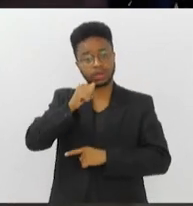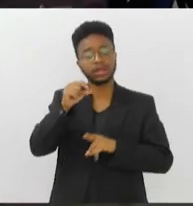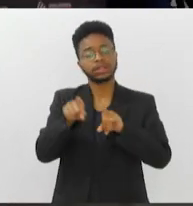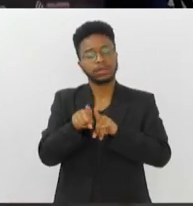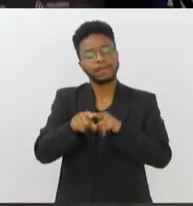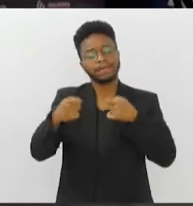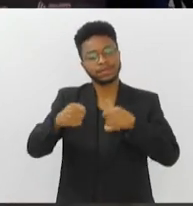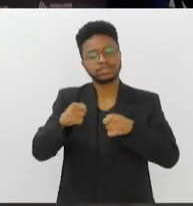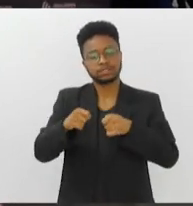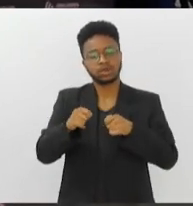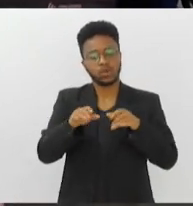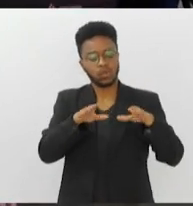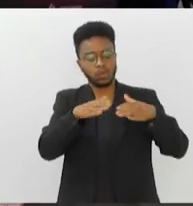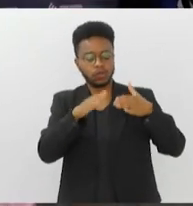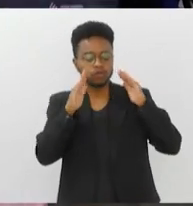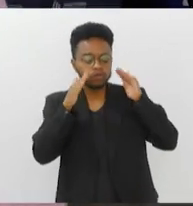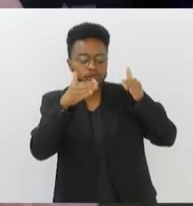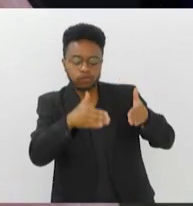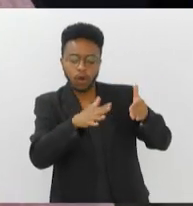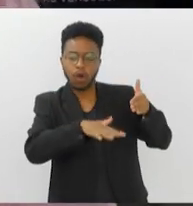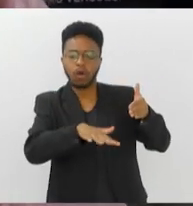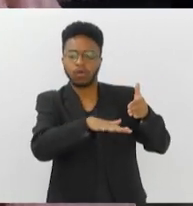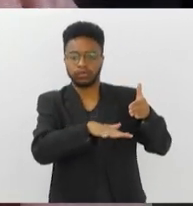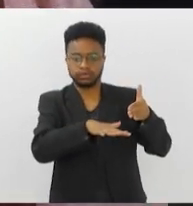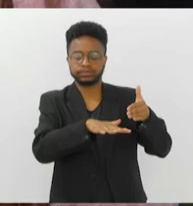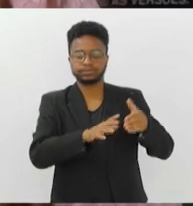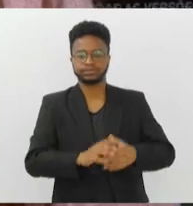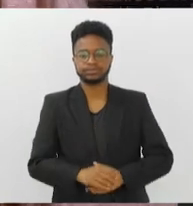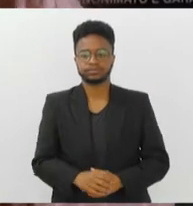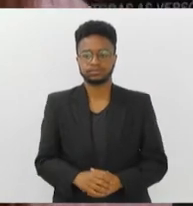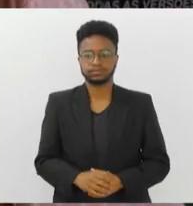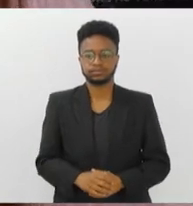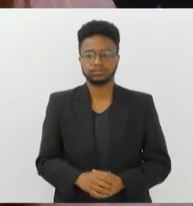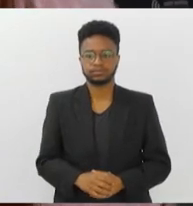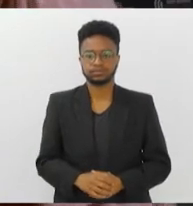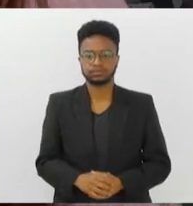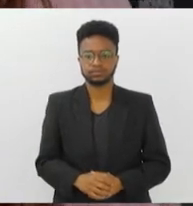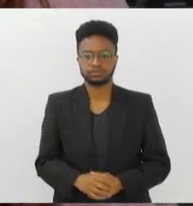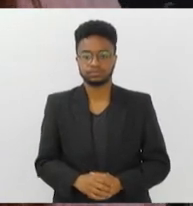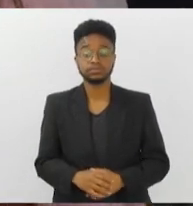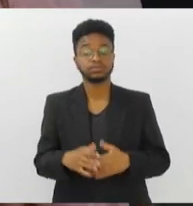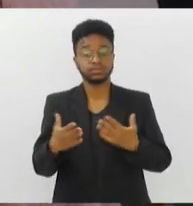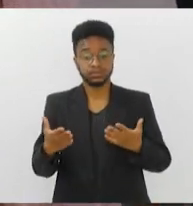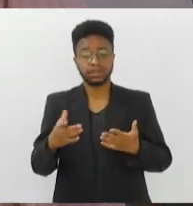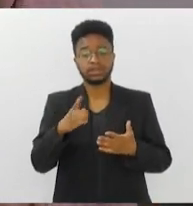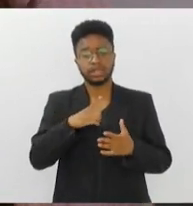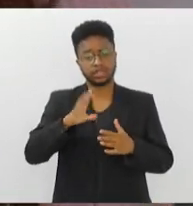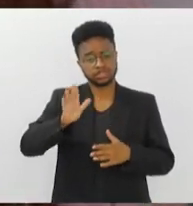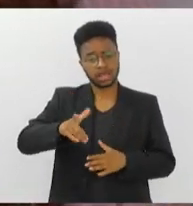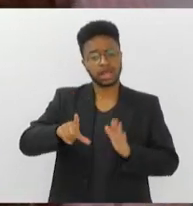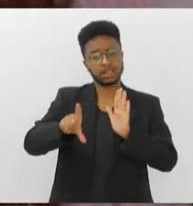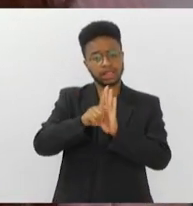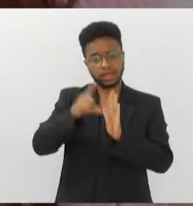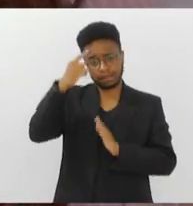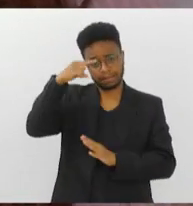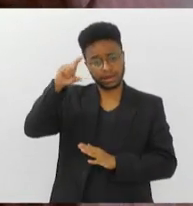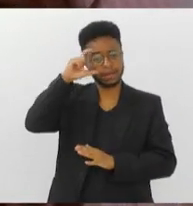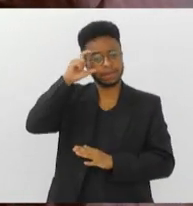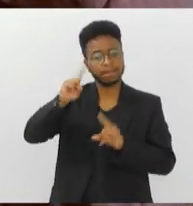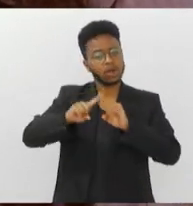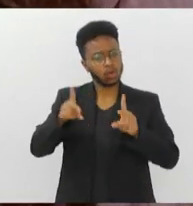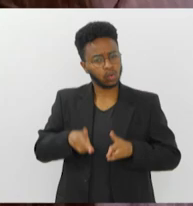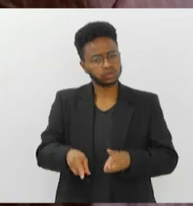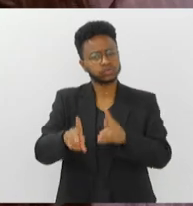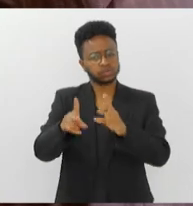programa específico para esse tema tão importante para a sociedade. E casos, mesmo com a Lei Maria da Penha, continuam existindo.